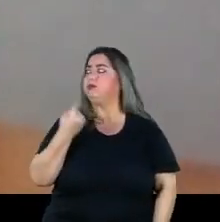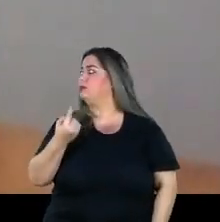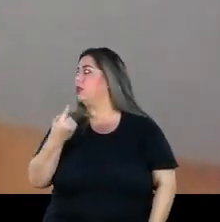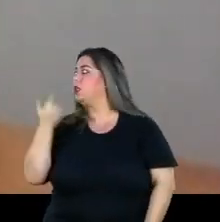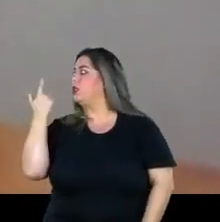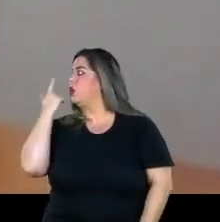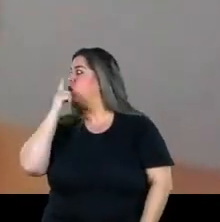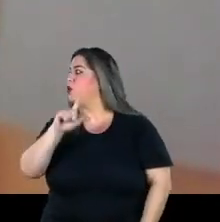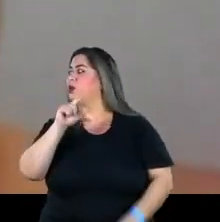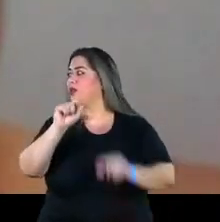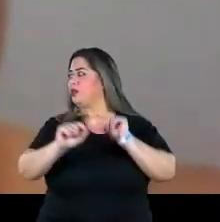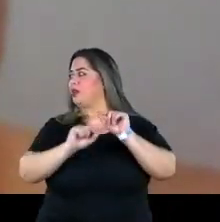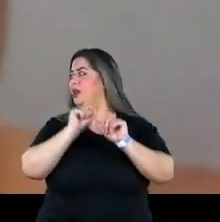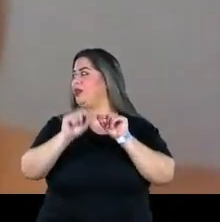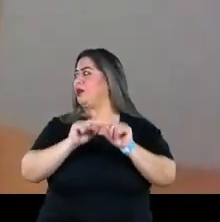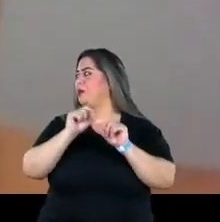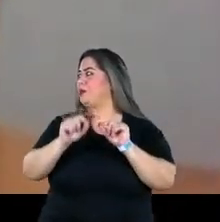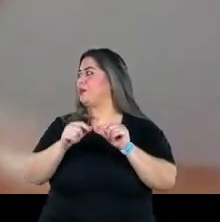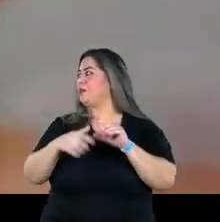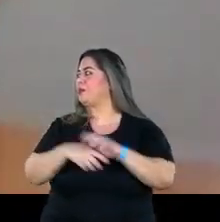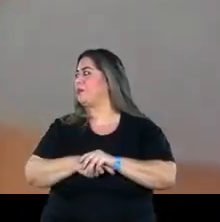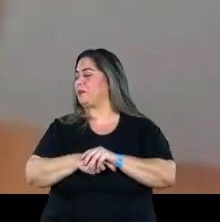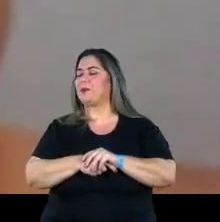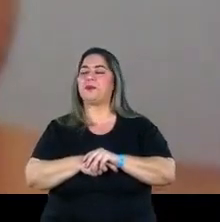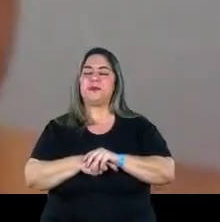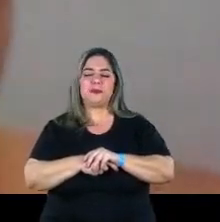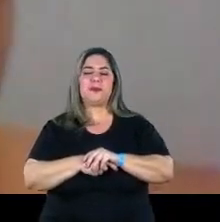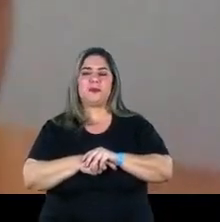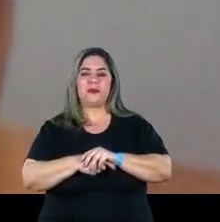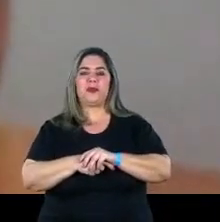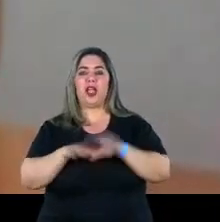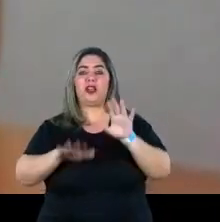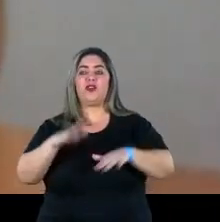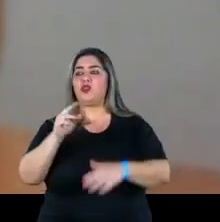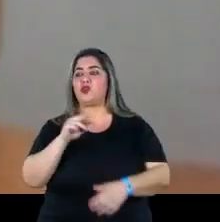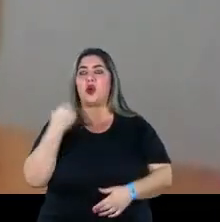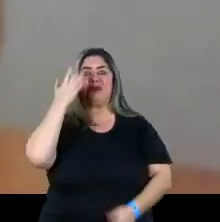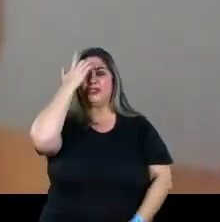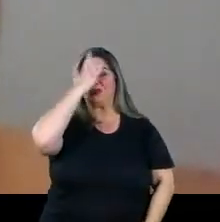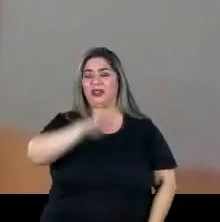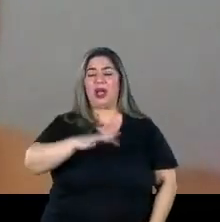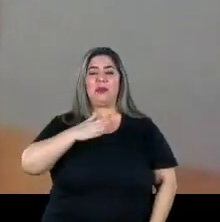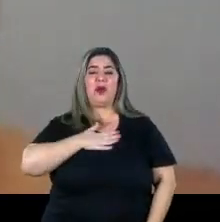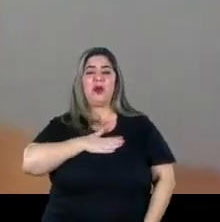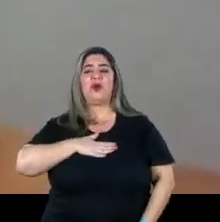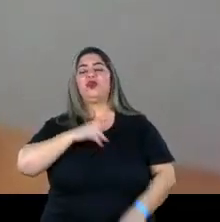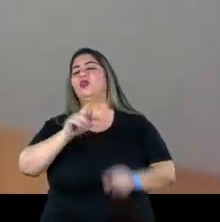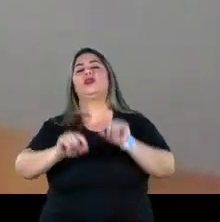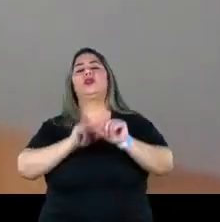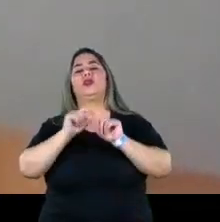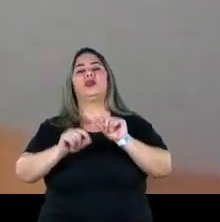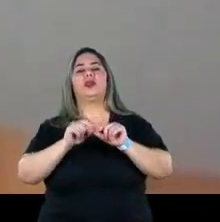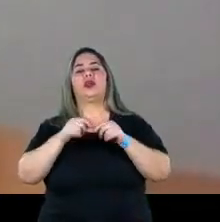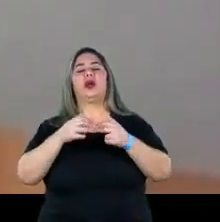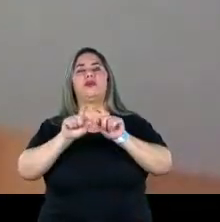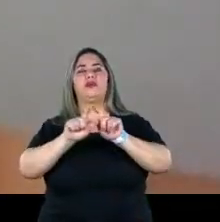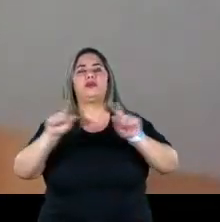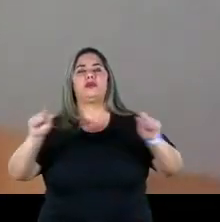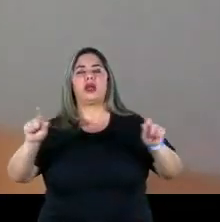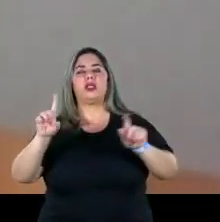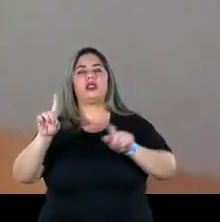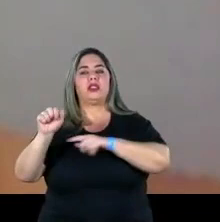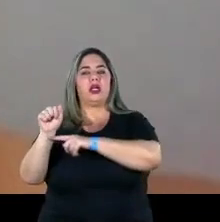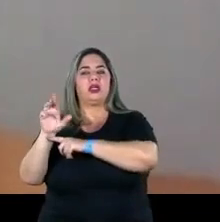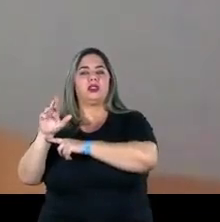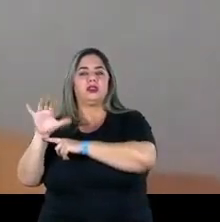conseguindo ser algo que as pessoas muitas vezes não sabem nem o nosso nome, né? Eu gostava de, eu gostava de uma frase de Darcy